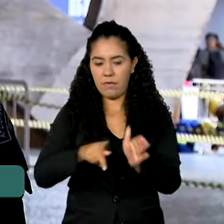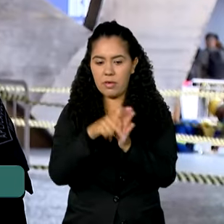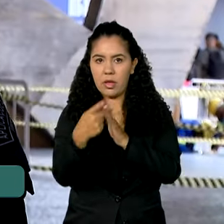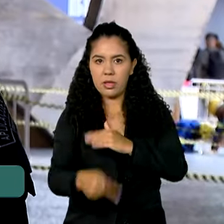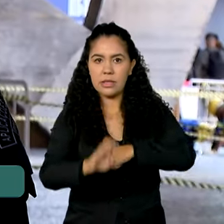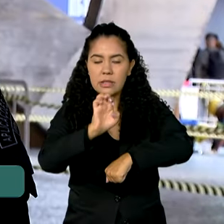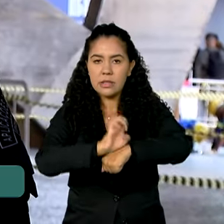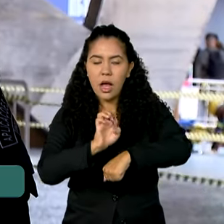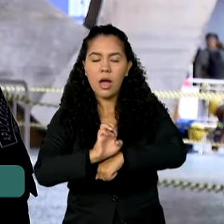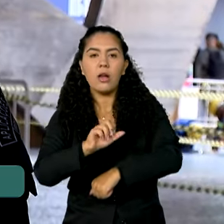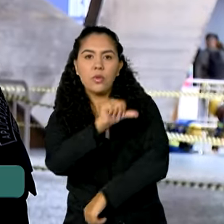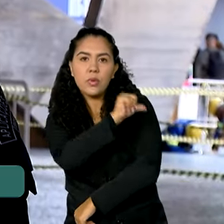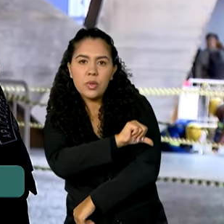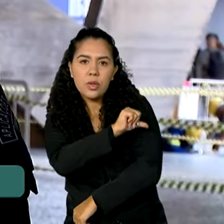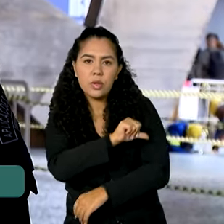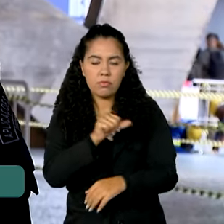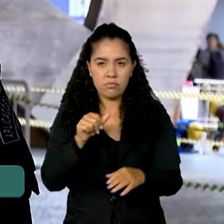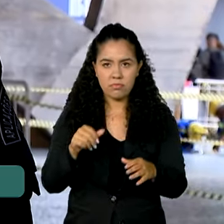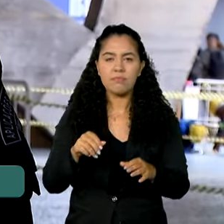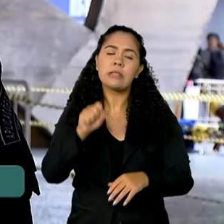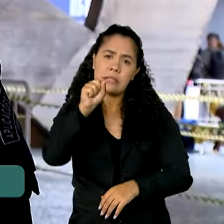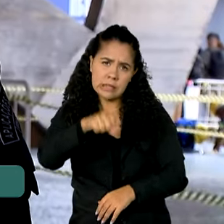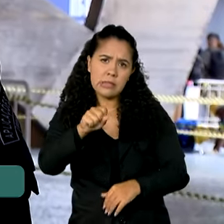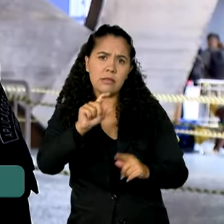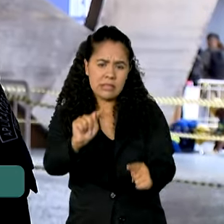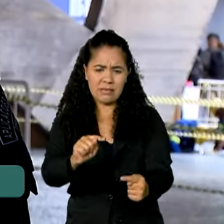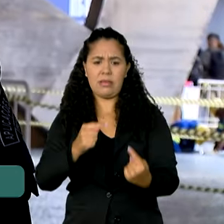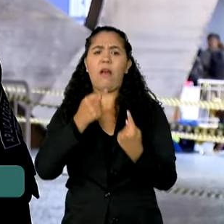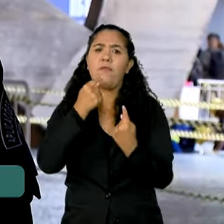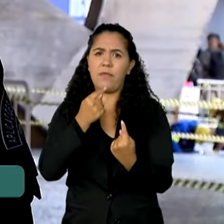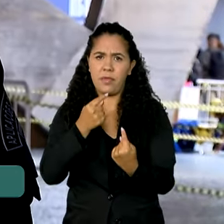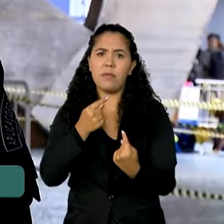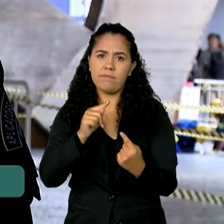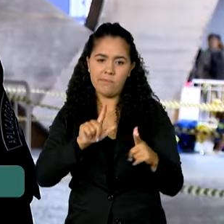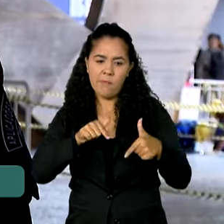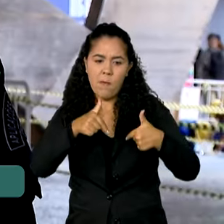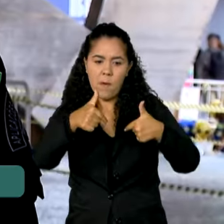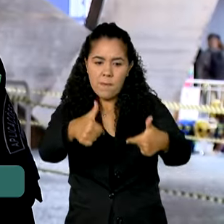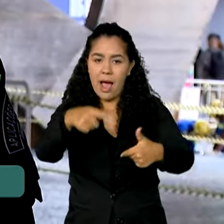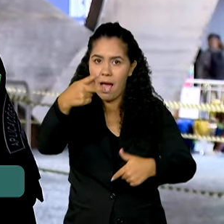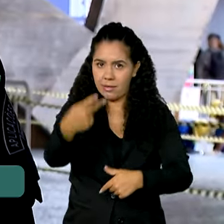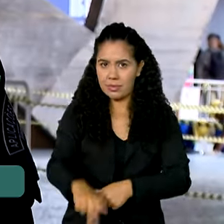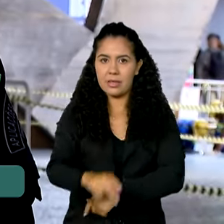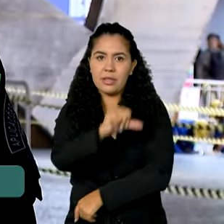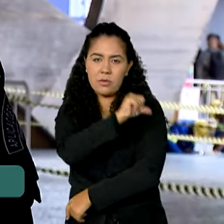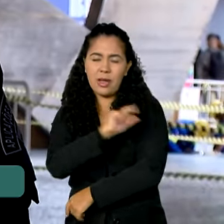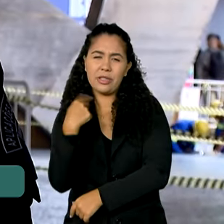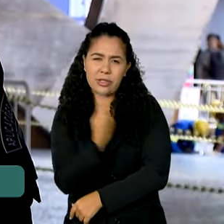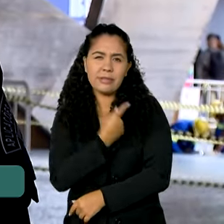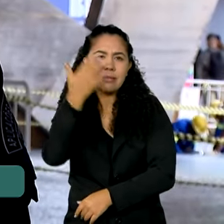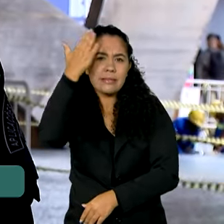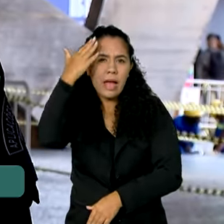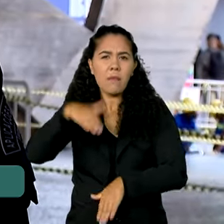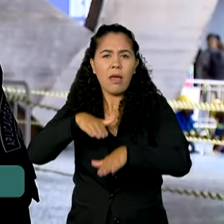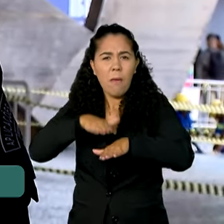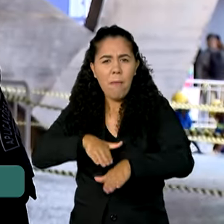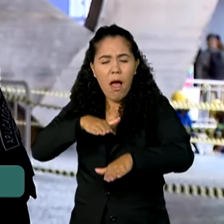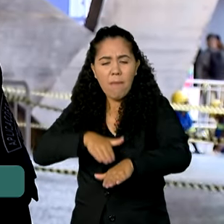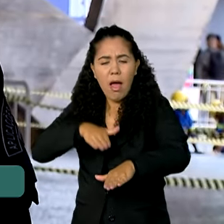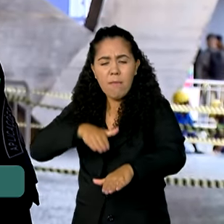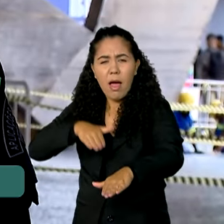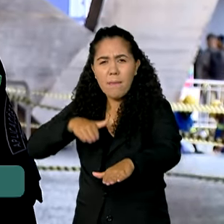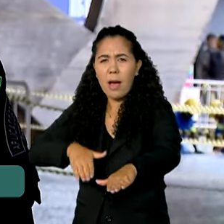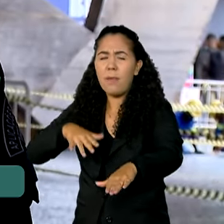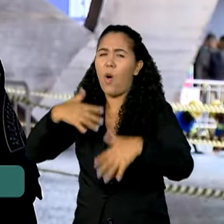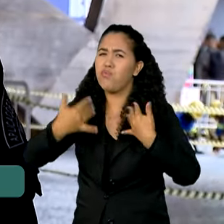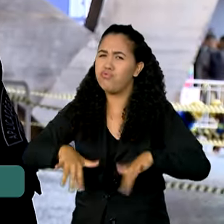movimentando pela cidade do Rio de Janeiro? É sempre um desafio a operação aqui no Rio de Janeiro, a gente sabe que o trânsito aqui é complicado, bastante movimento, o